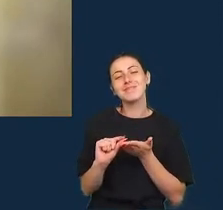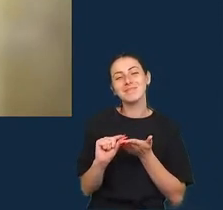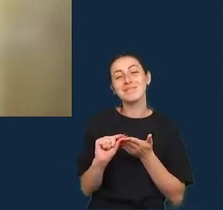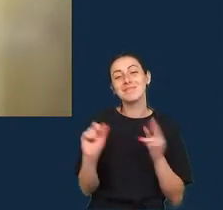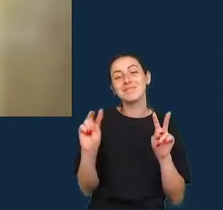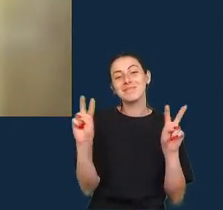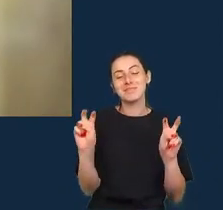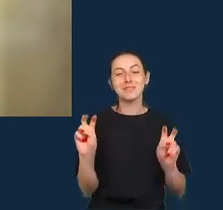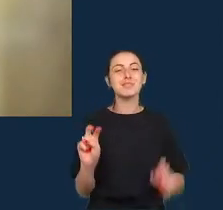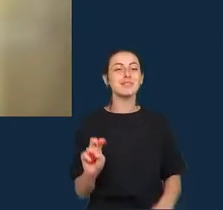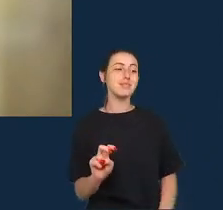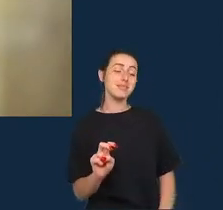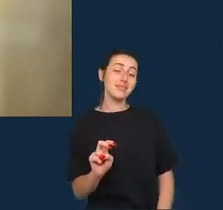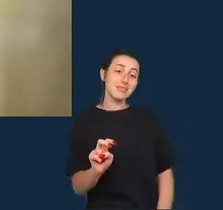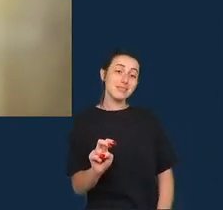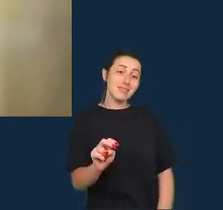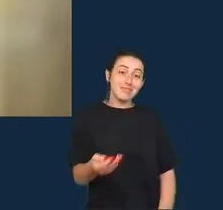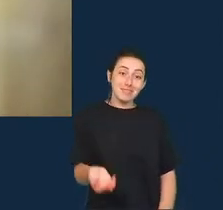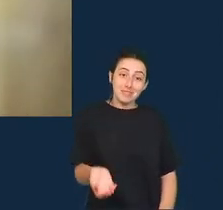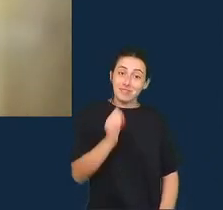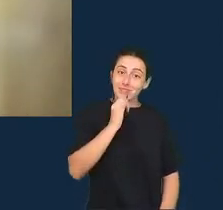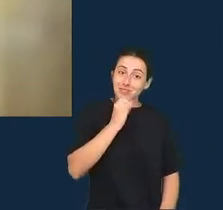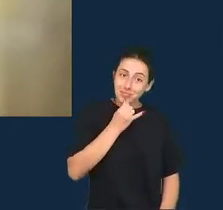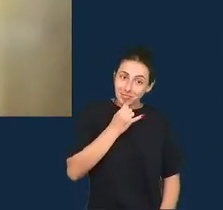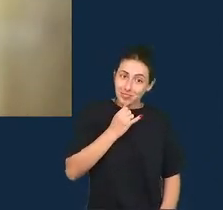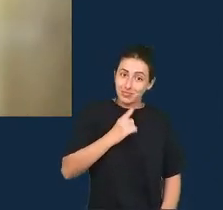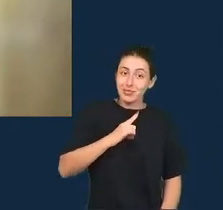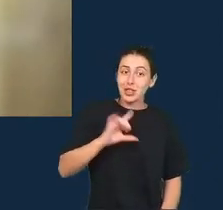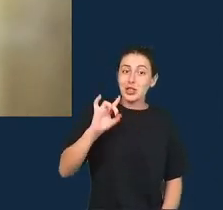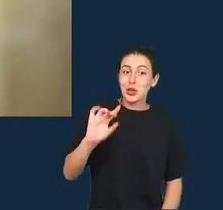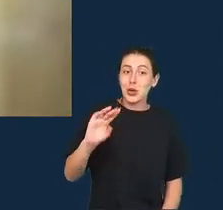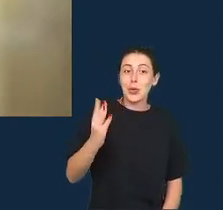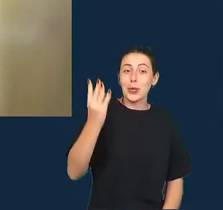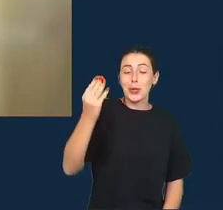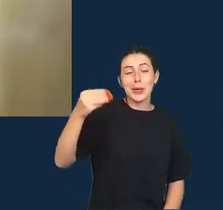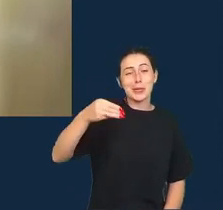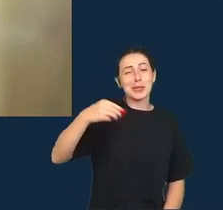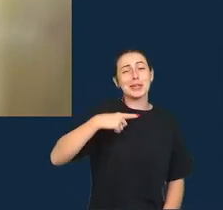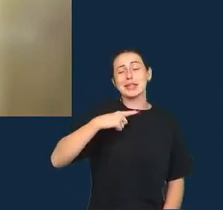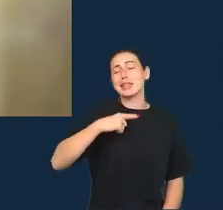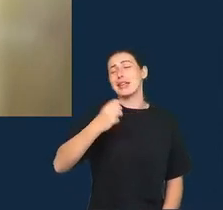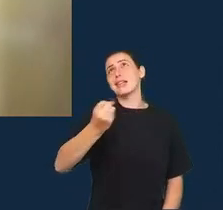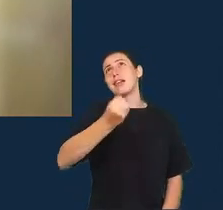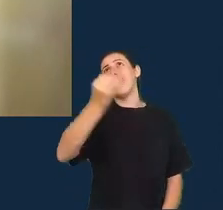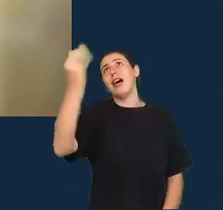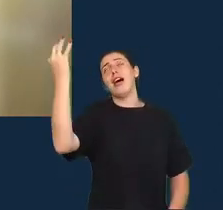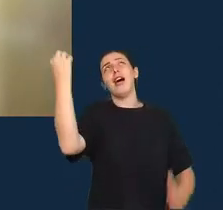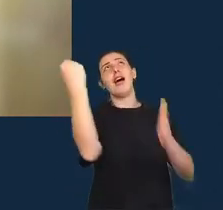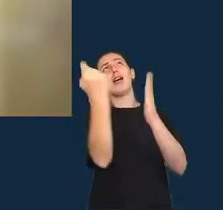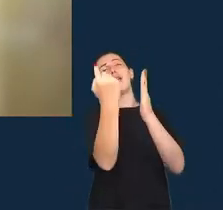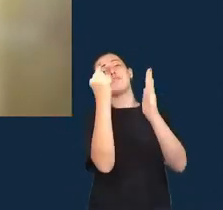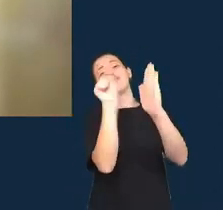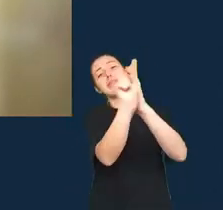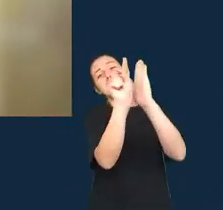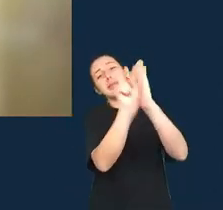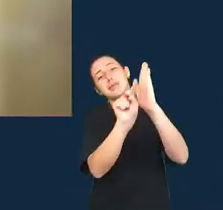quatro minutos infelizmente eu recebi tantas perguntas eu tinha tantas perguntas mas eu vou deixar